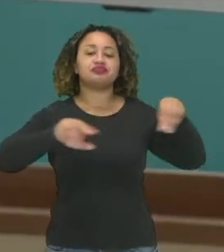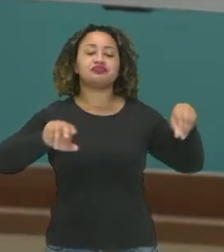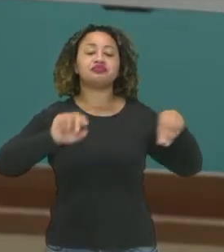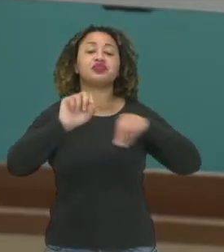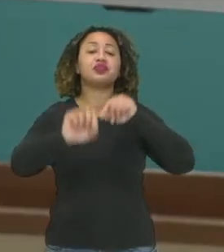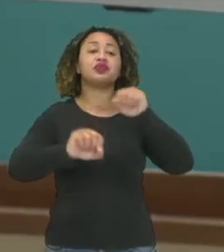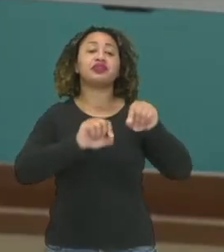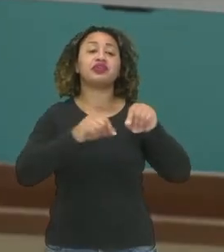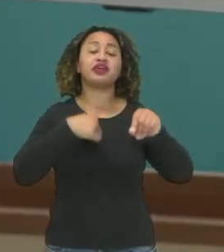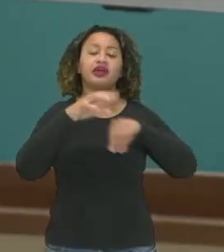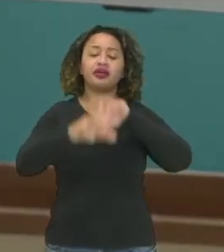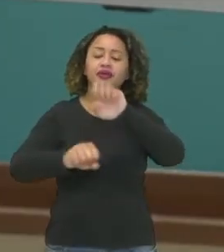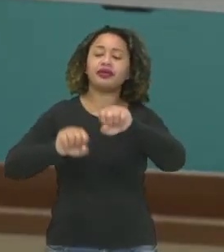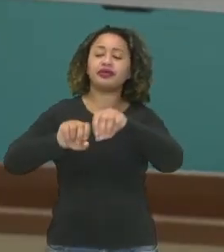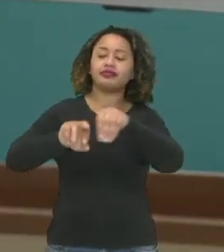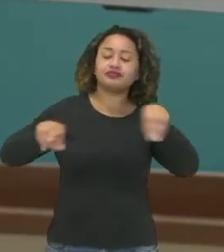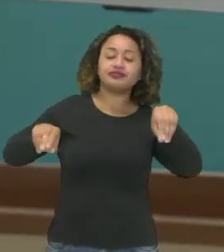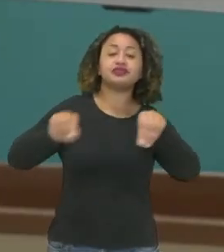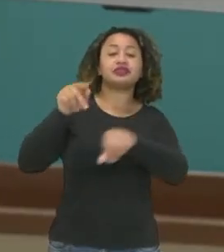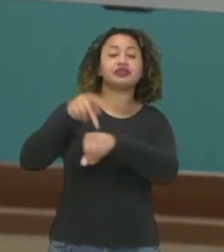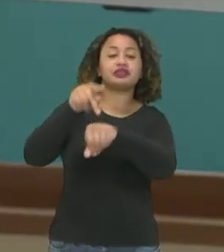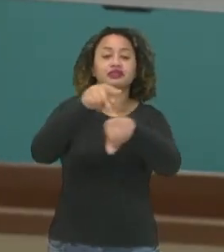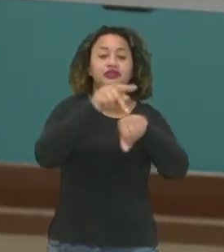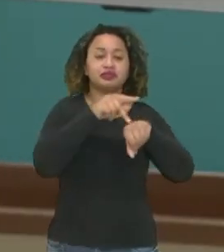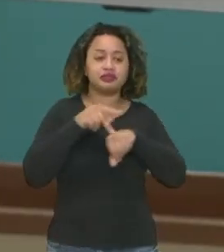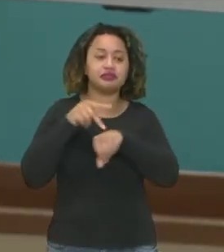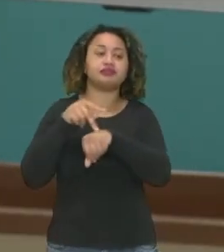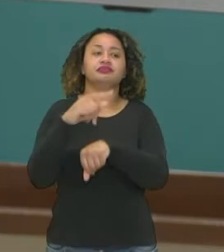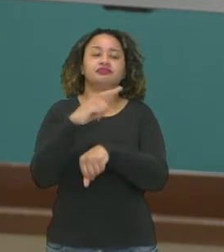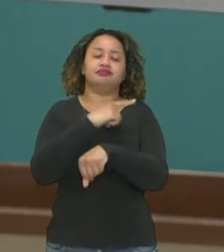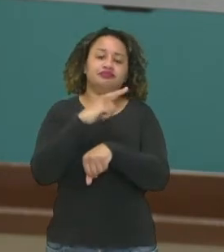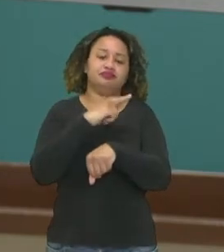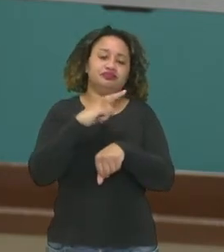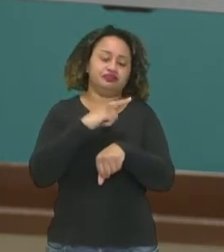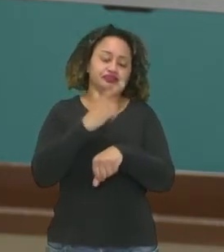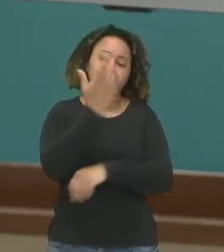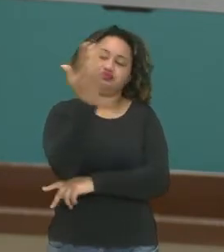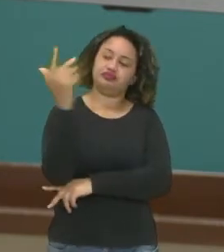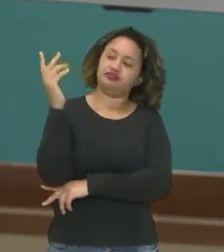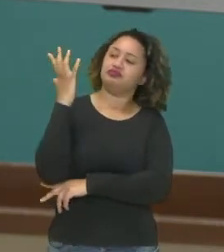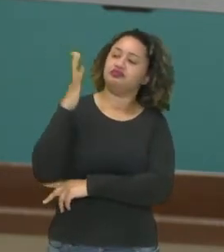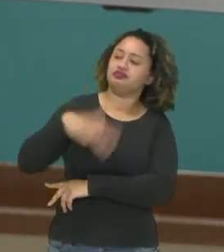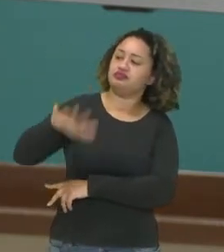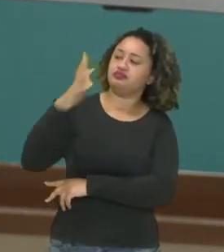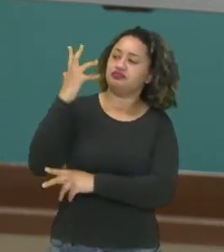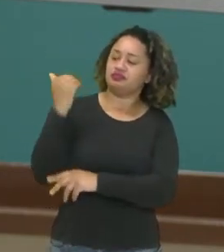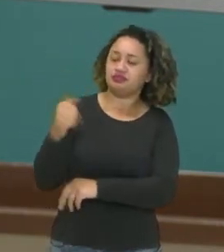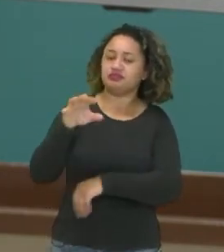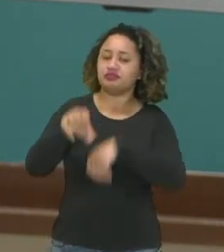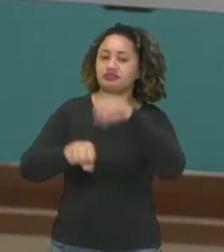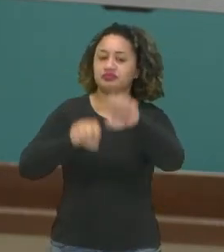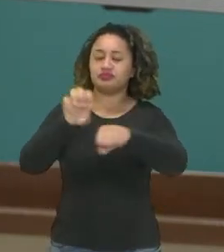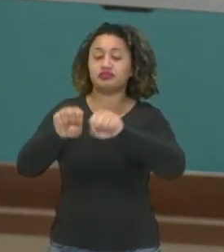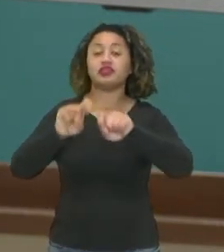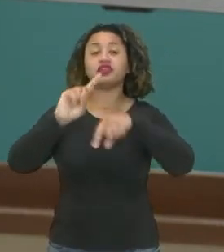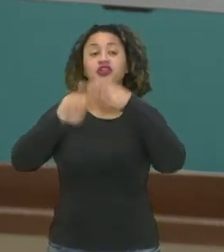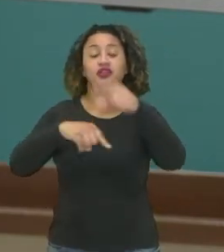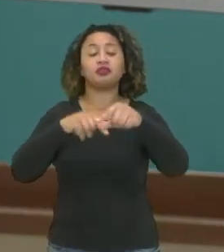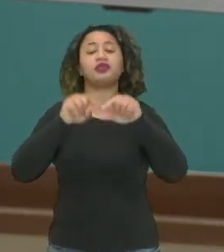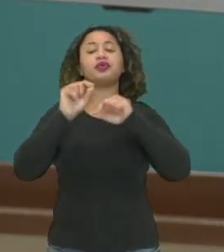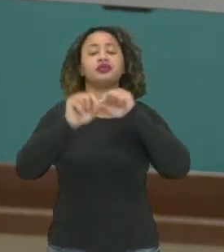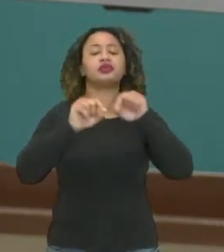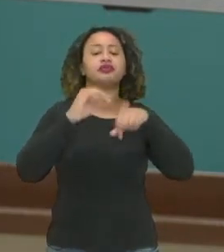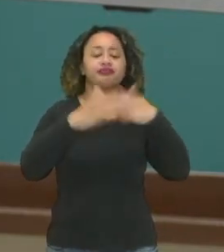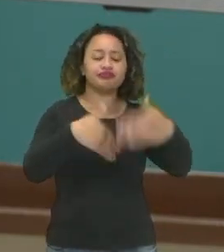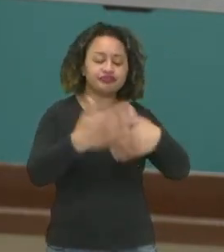a extração de minerais. São as rochas, né? Que estão disponíveis ali na natureza. E essas rochas são extraídas e depois elas vão passar